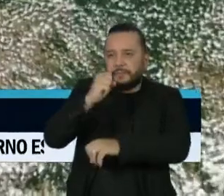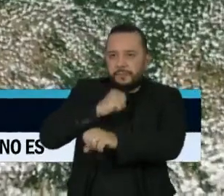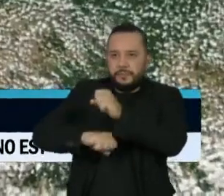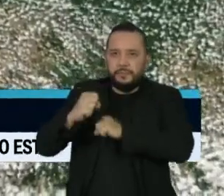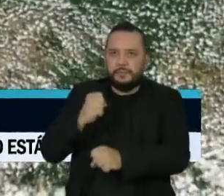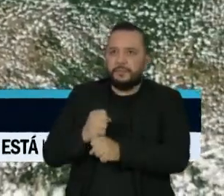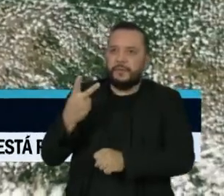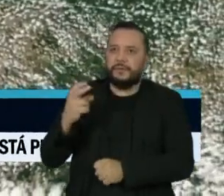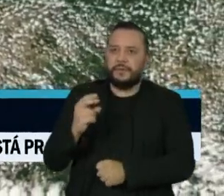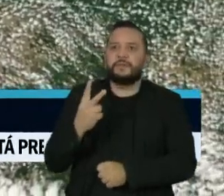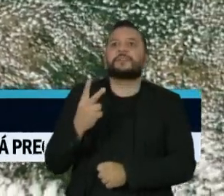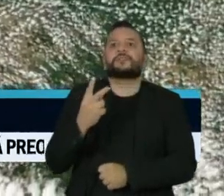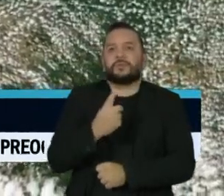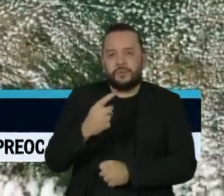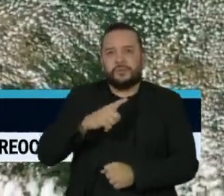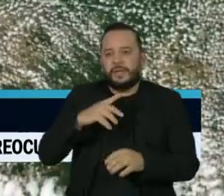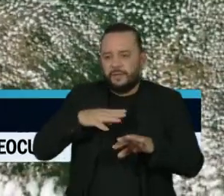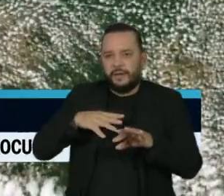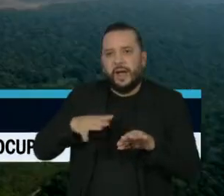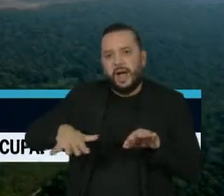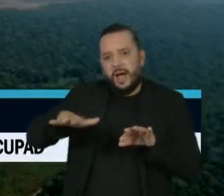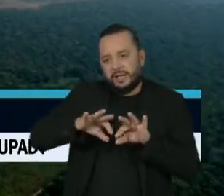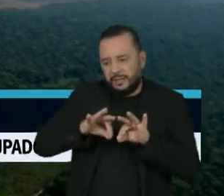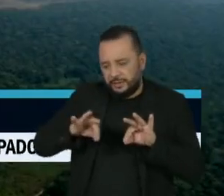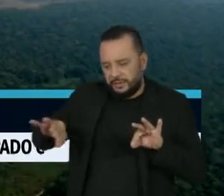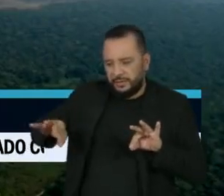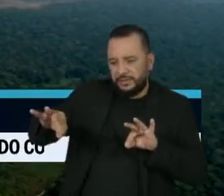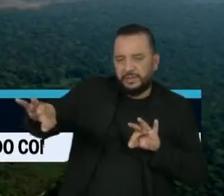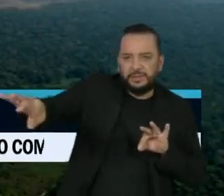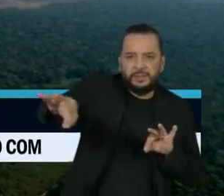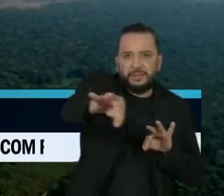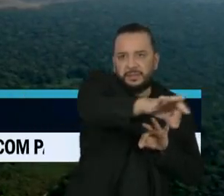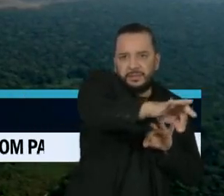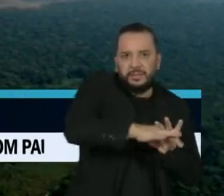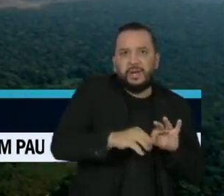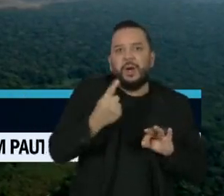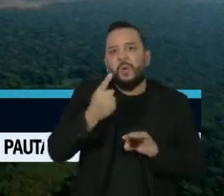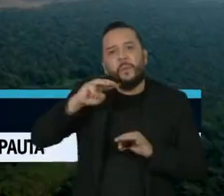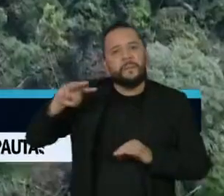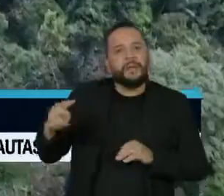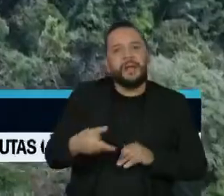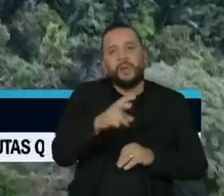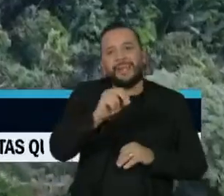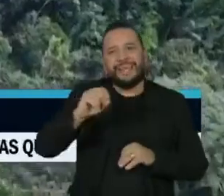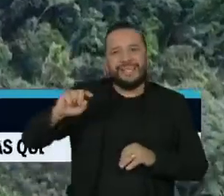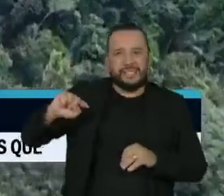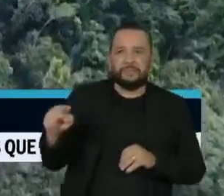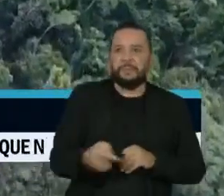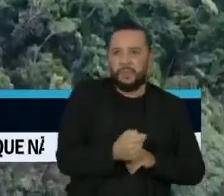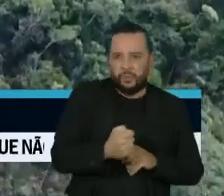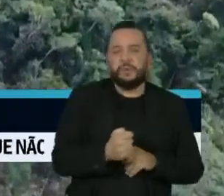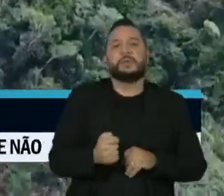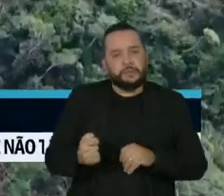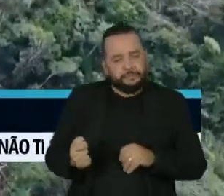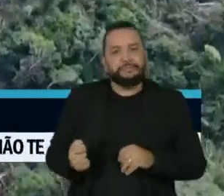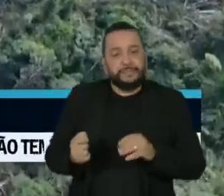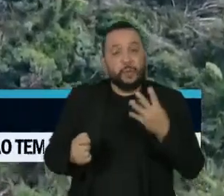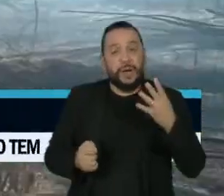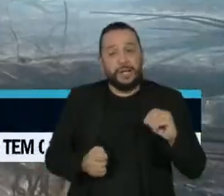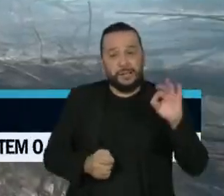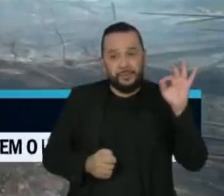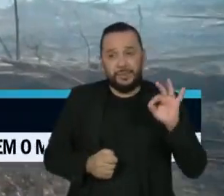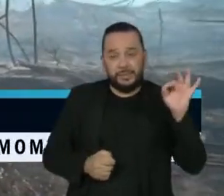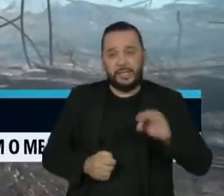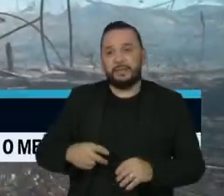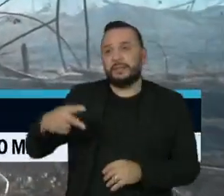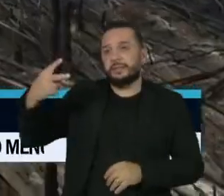foram desmatados 1,5 milhão de hectares, o que representa 40% do total. Bem à frente da segunda colocada, a